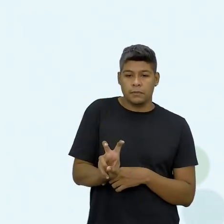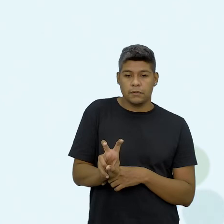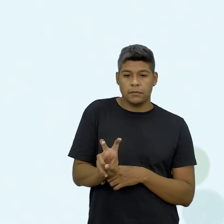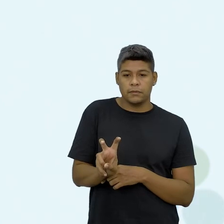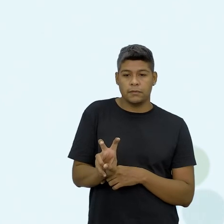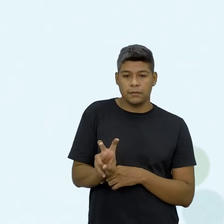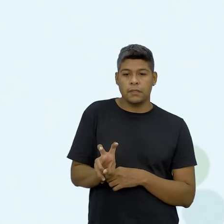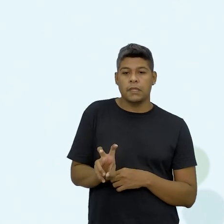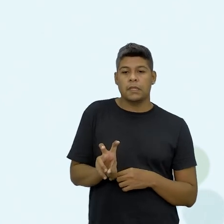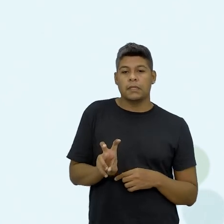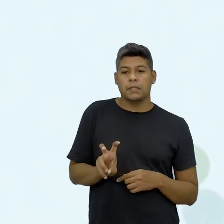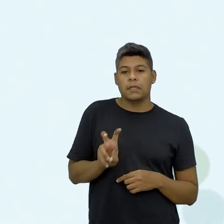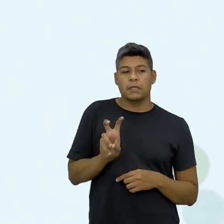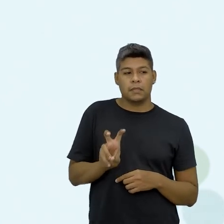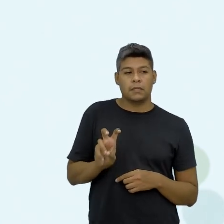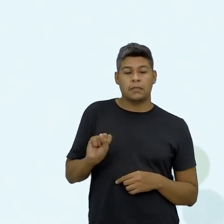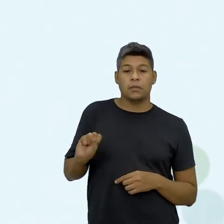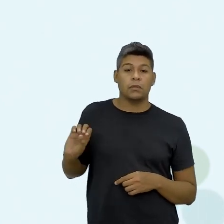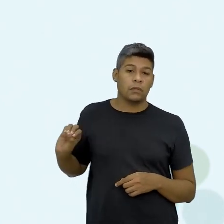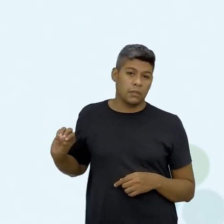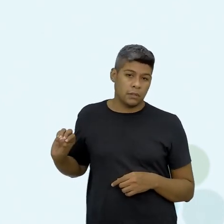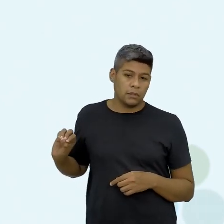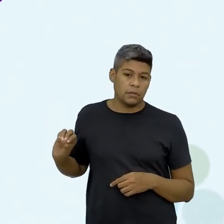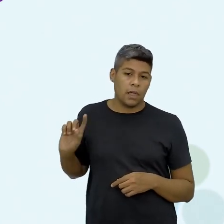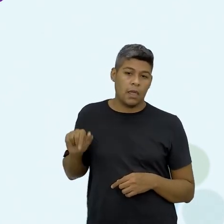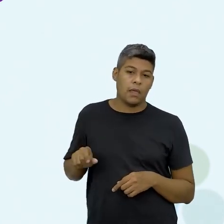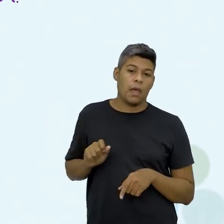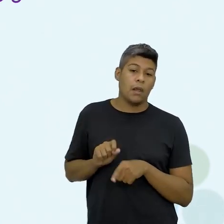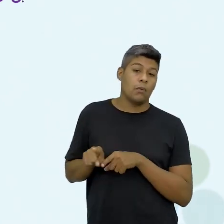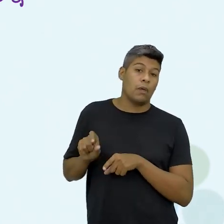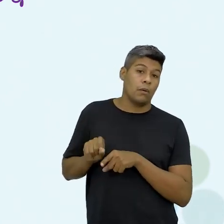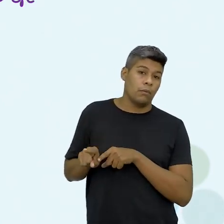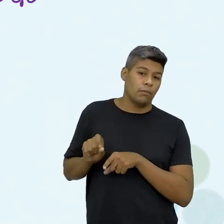Sobrou R$ 580. Aqui, ó, é o aluguel.